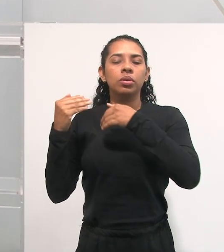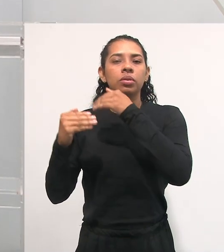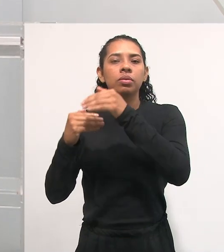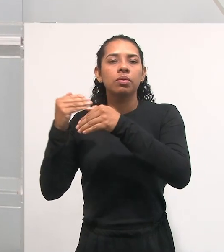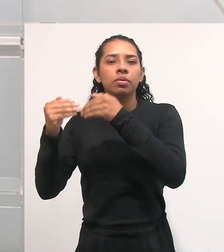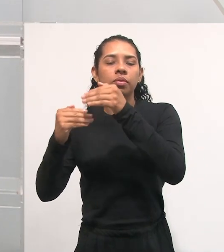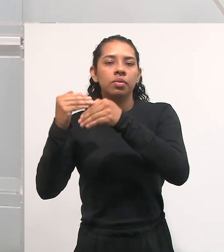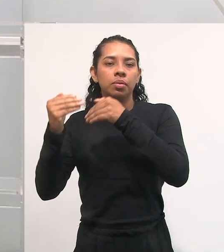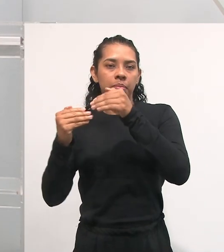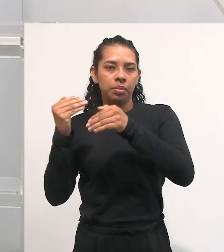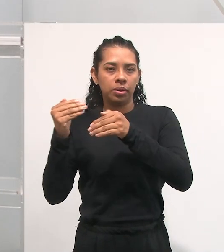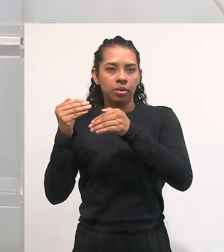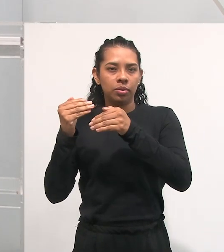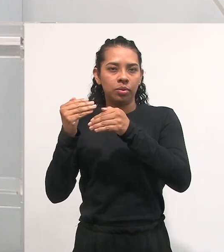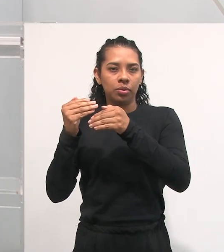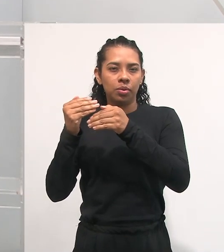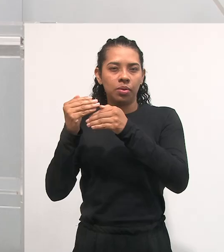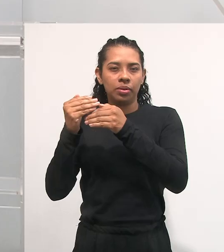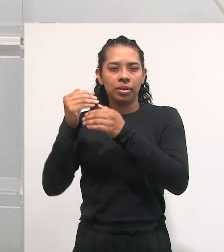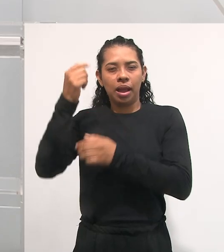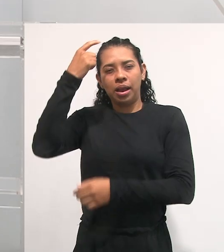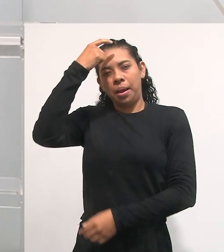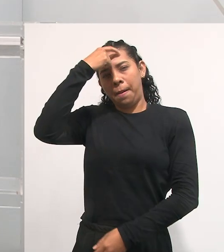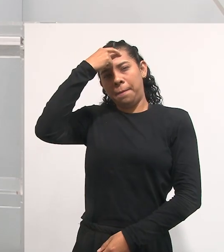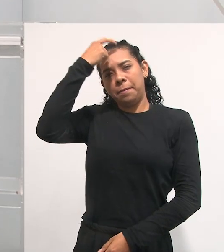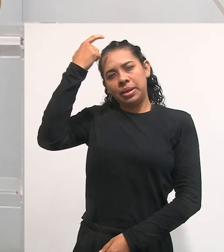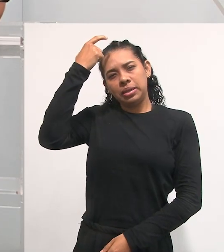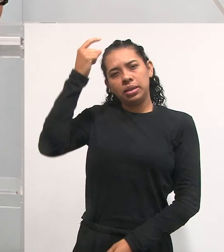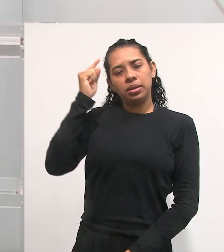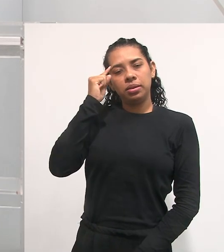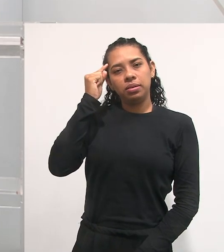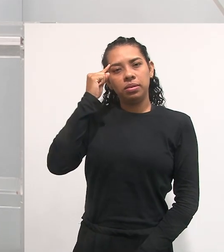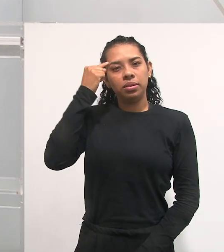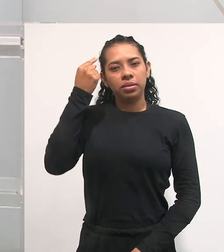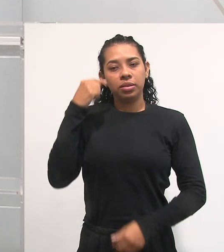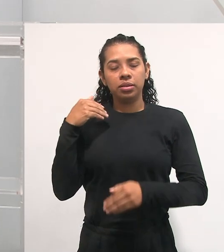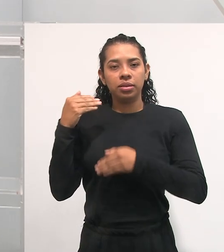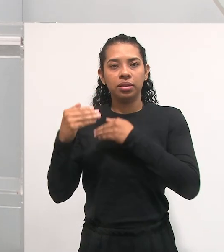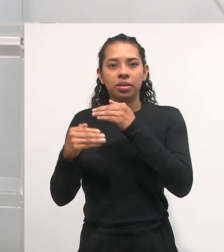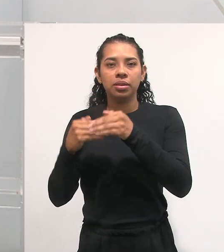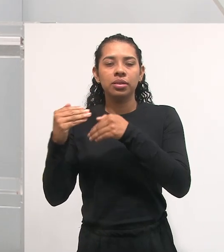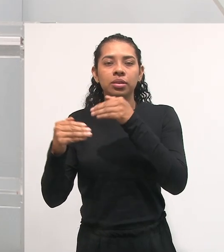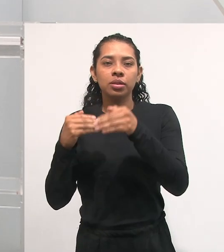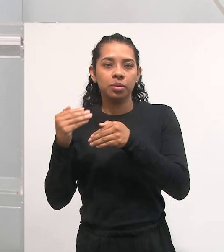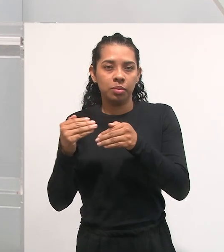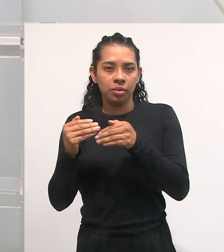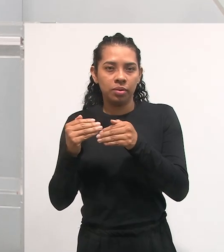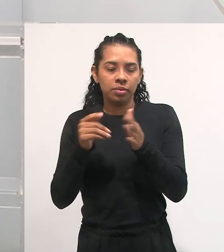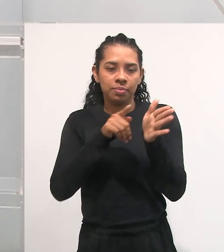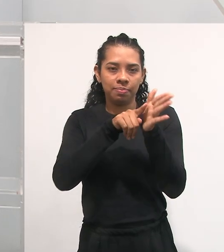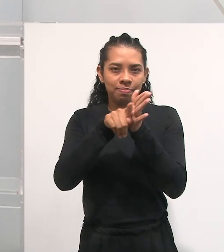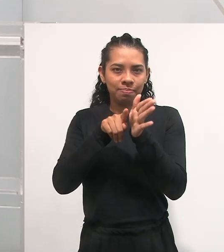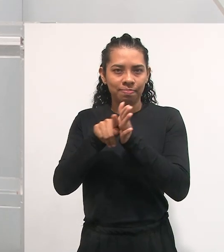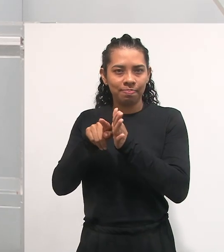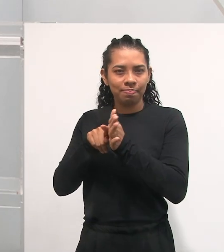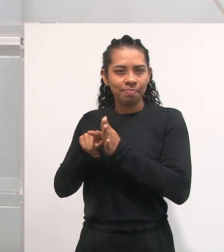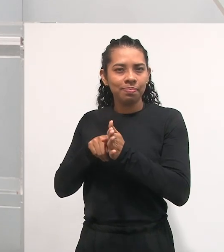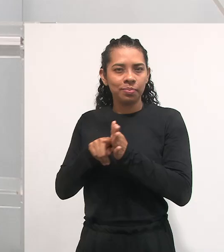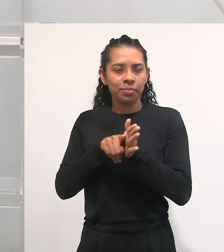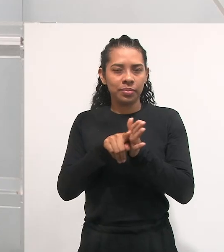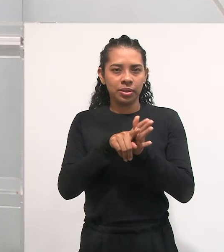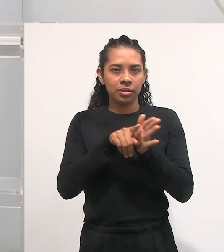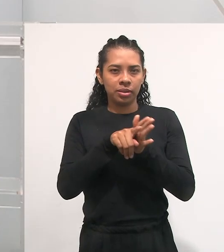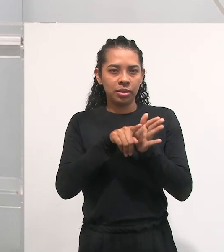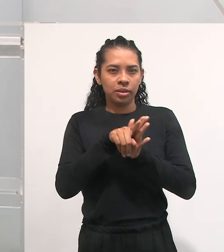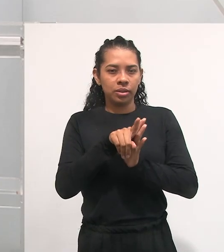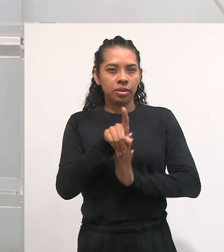desenvolvimento cognitivo, neurocognitivo, ele entende que esses processos, eles, durante a